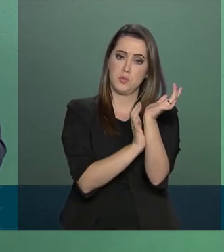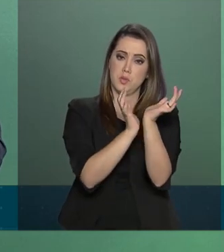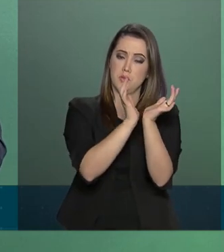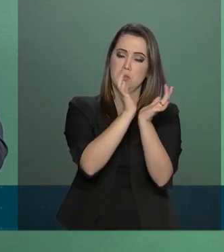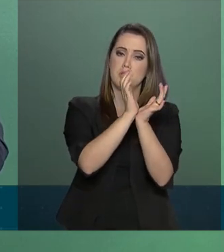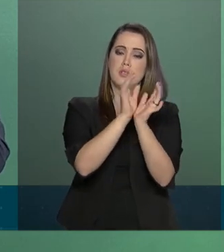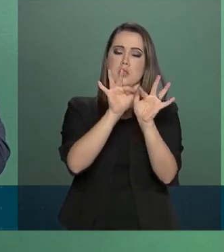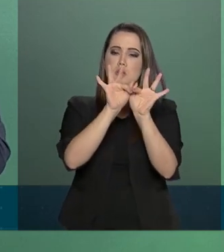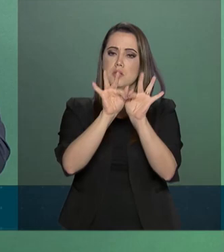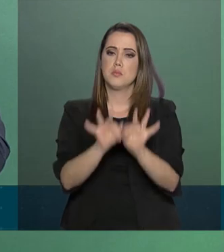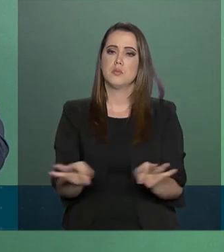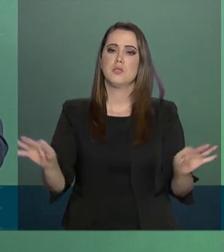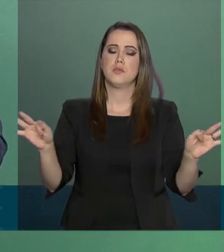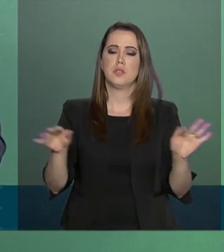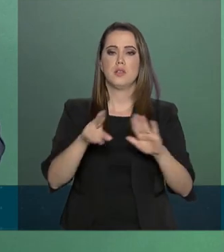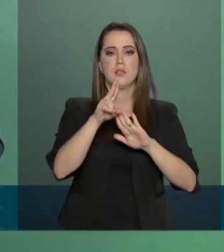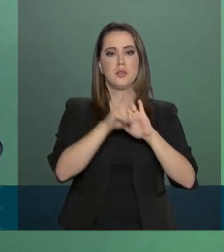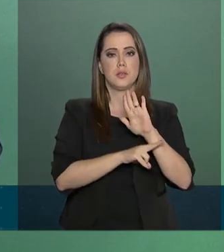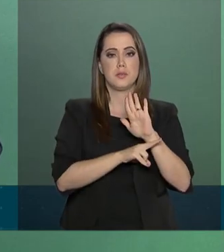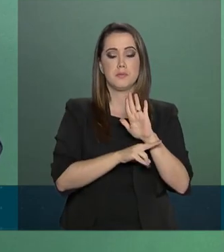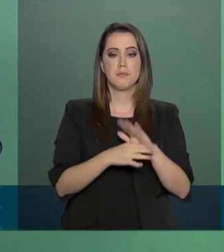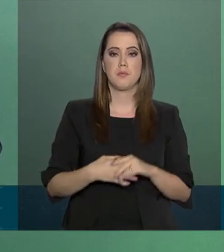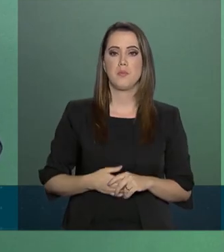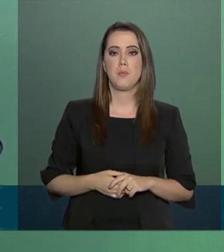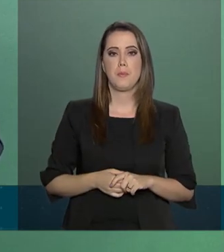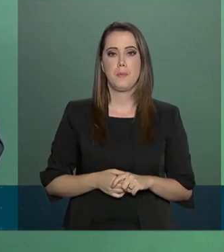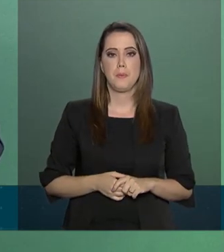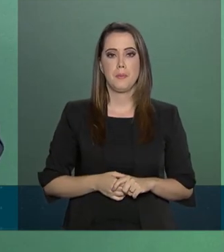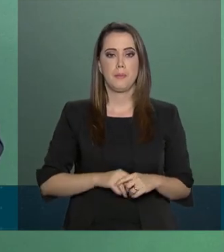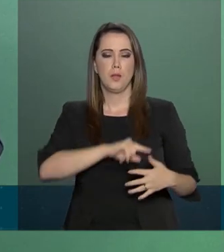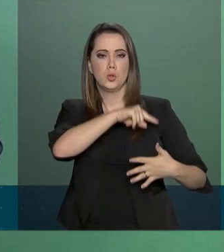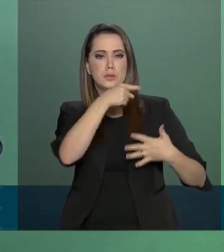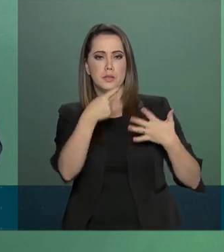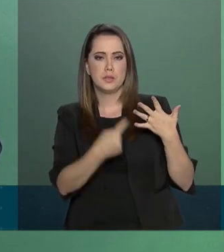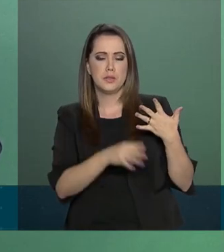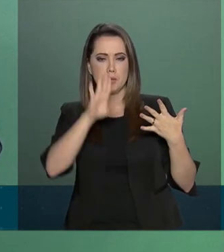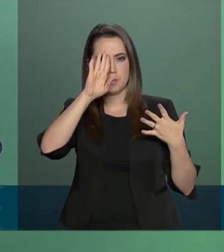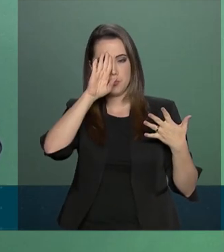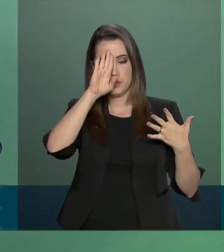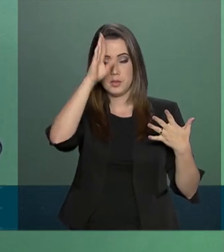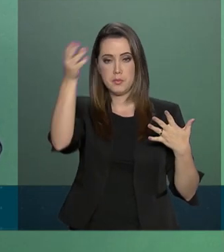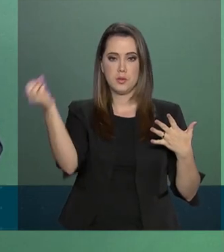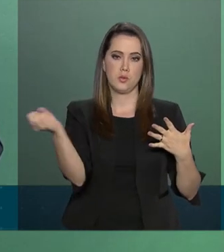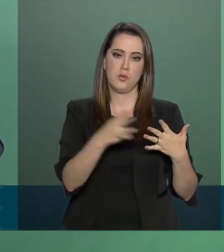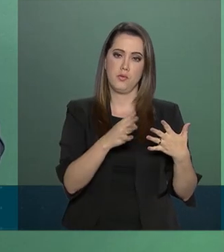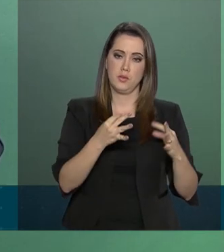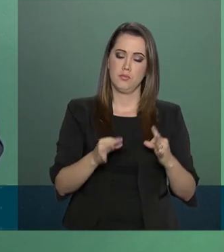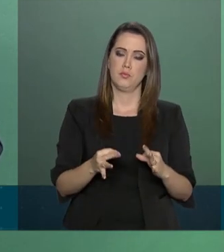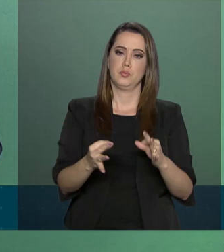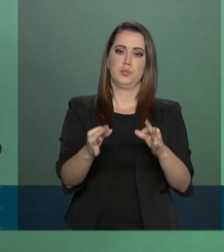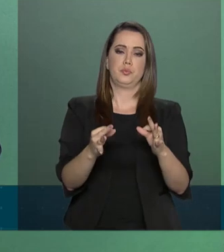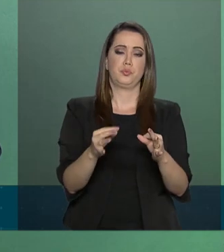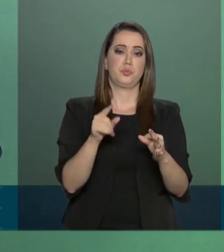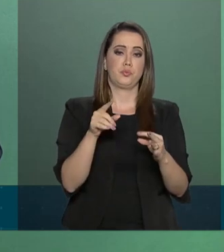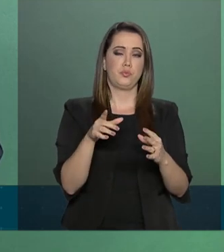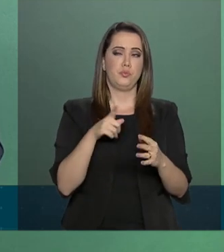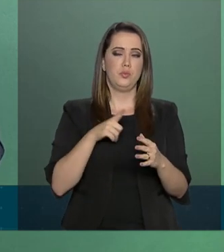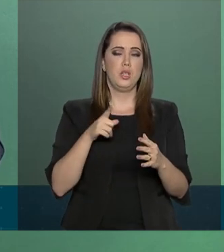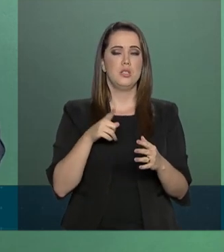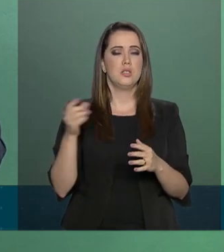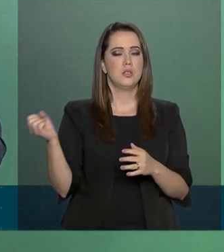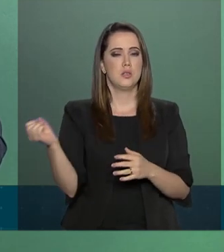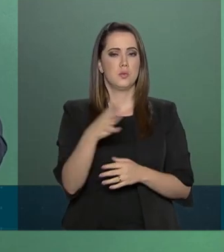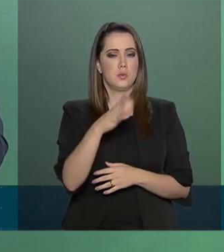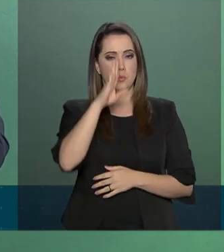e simplificar regras. Dentre as principais inovações implementadas,